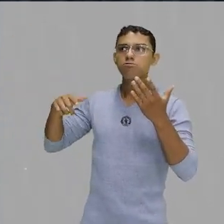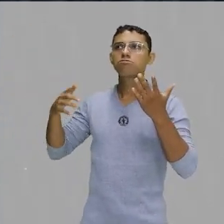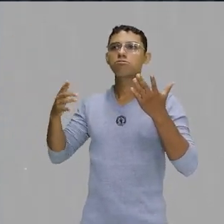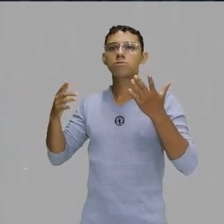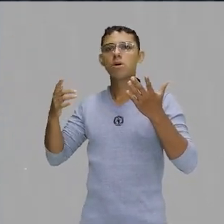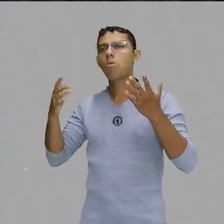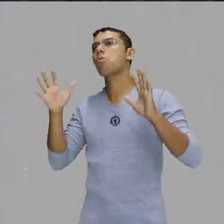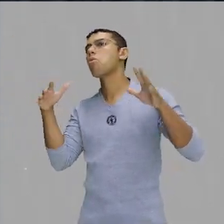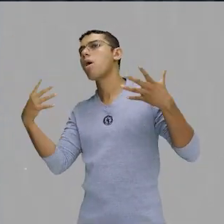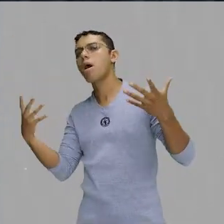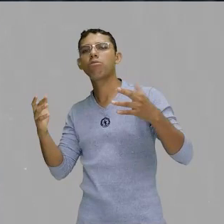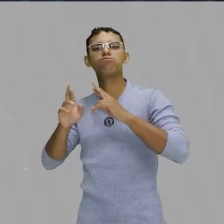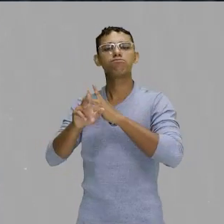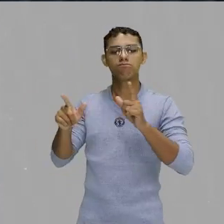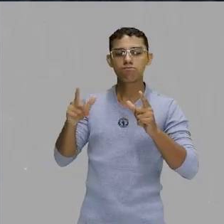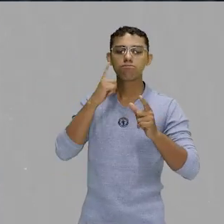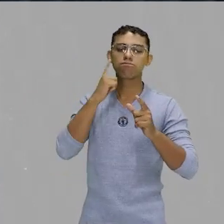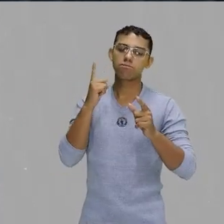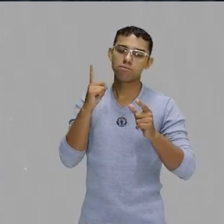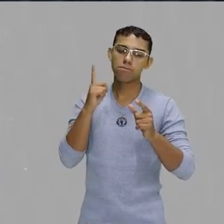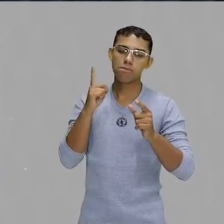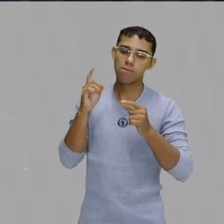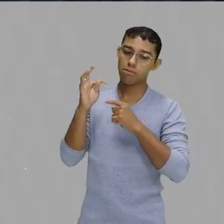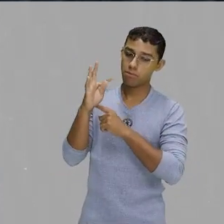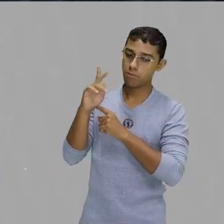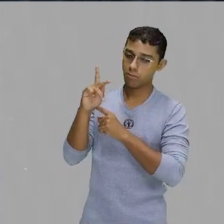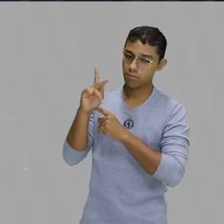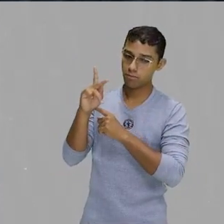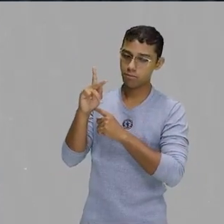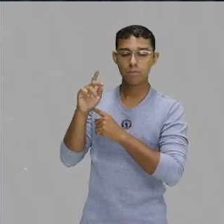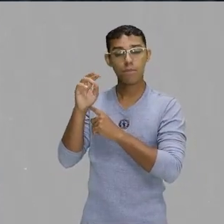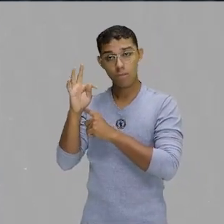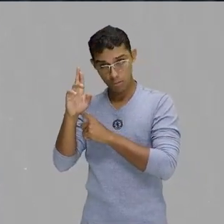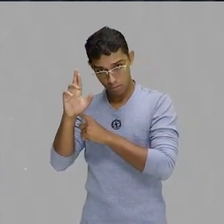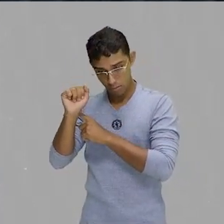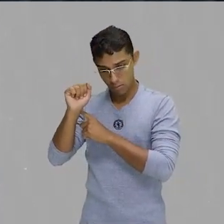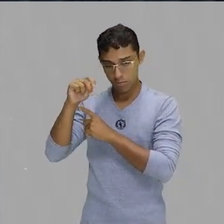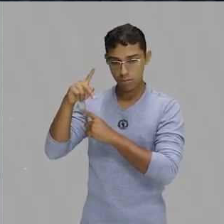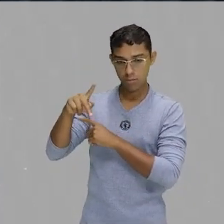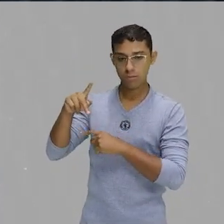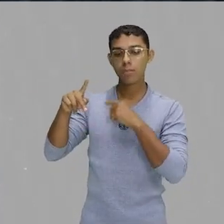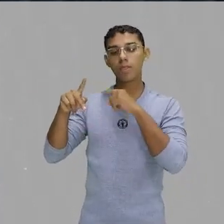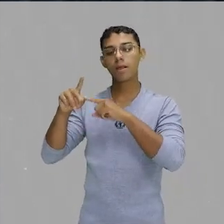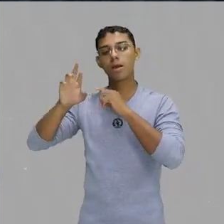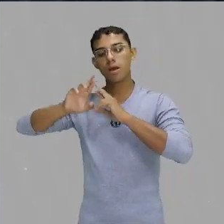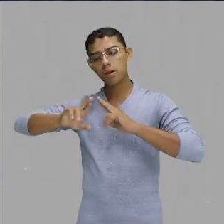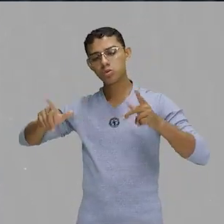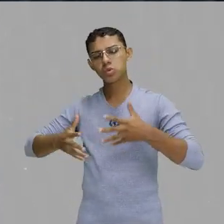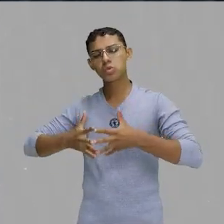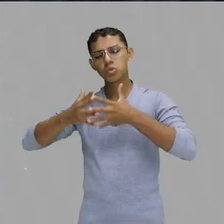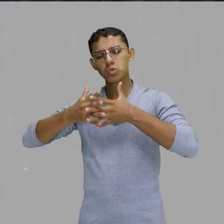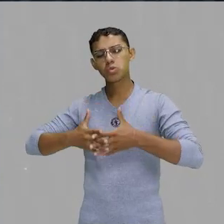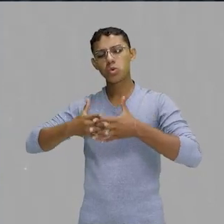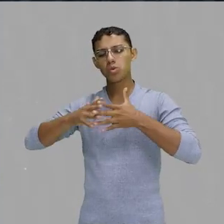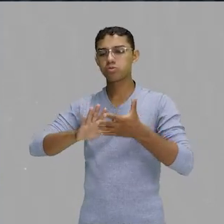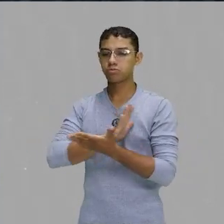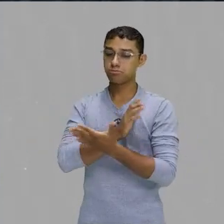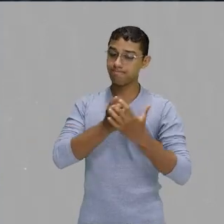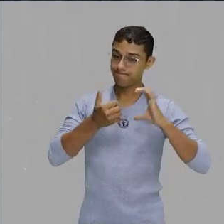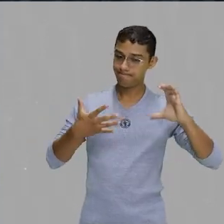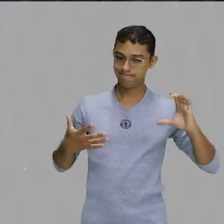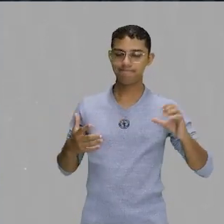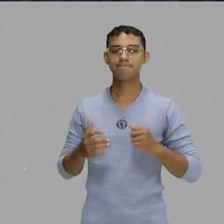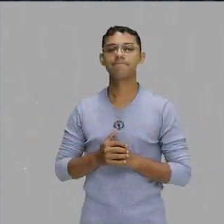Do reggaeton para o trap, é exatamente isso. Por quê? Porque o reggaeton, ele é confundido com o trap por ter algumas características,